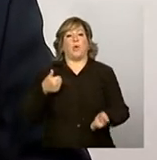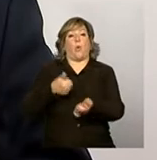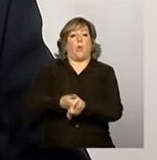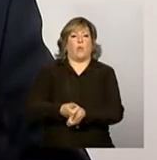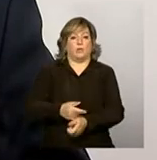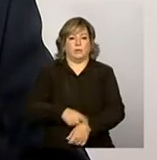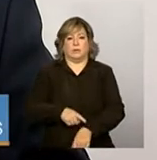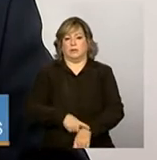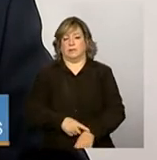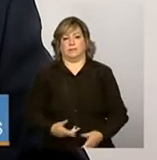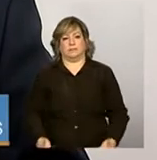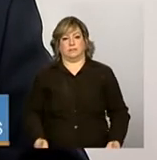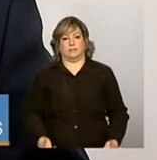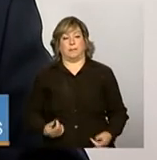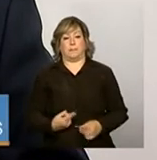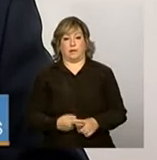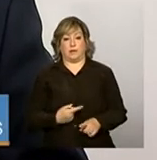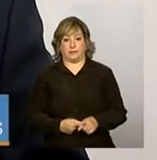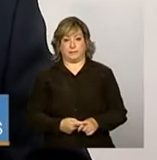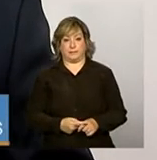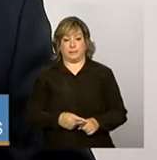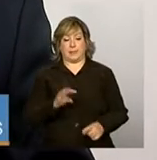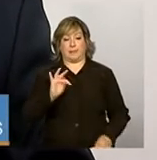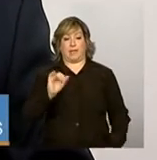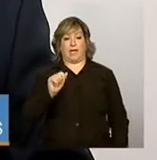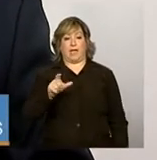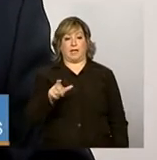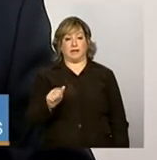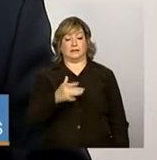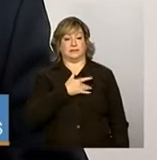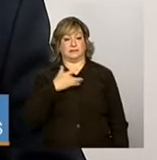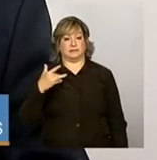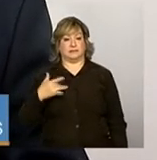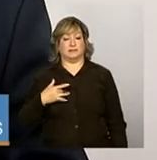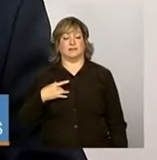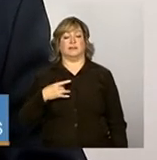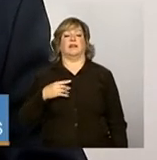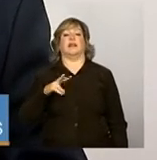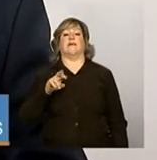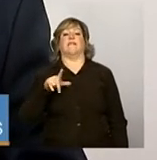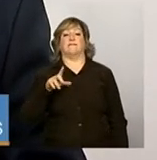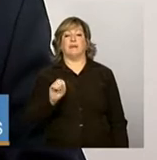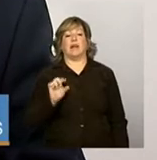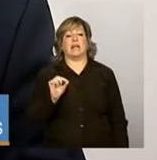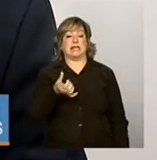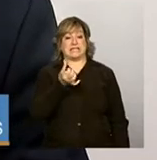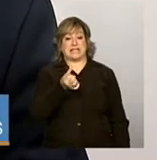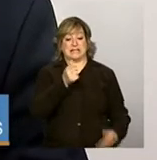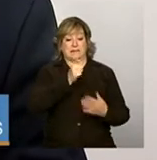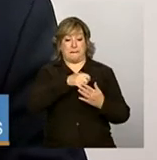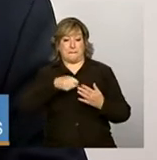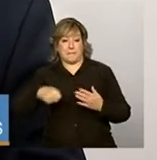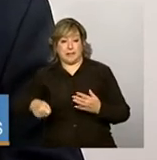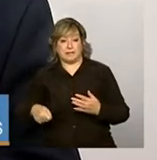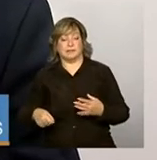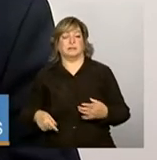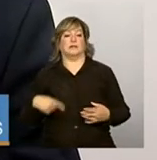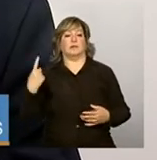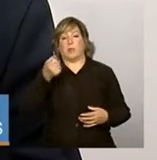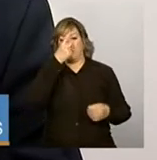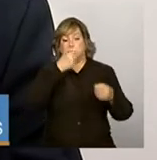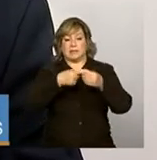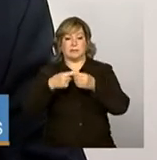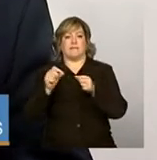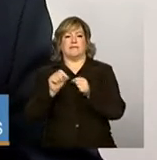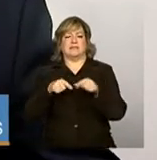Como a taxa da saúde, ela vale por seis meses, a gente tem conversado com o município que faz todo o trabalho de campo,